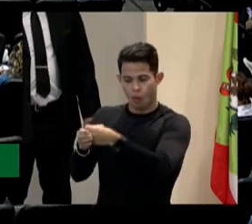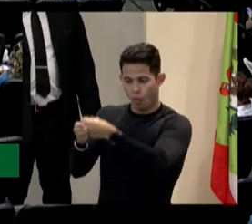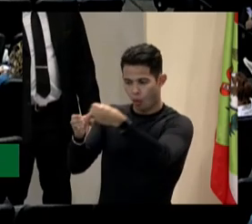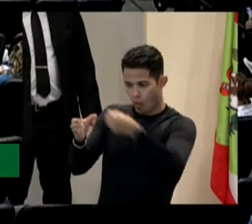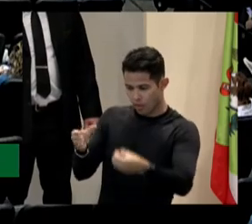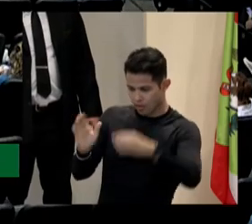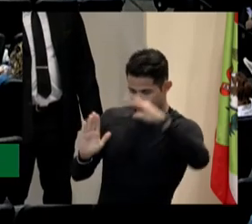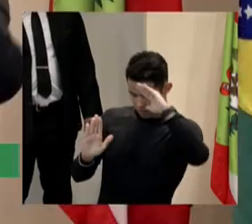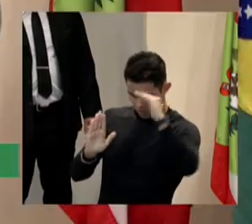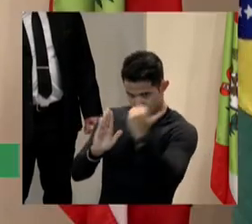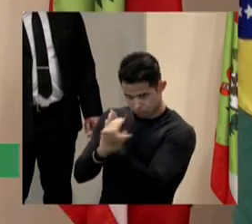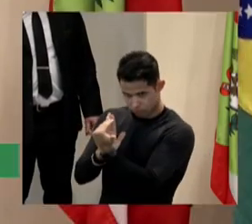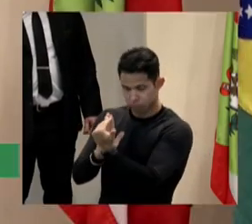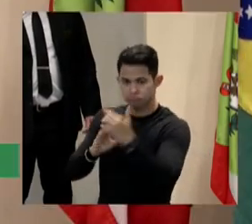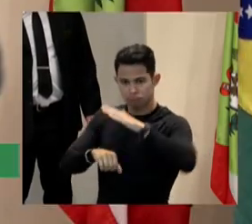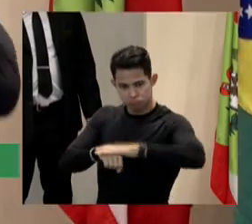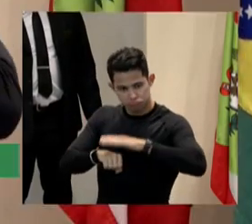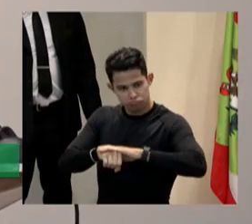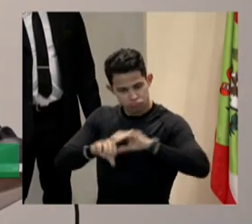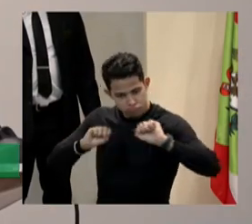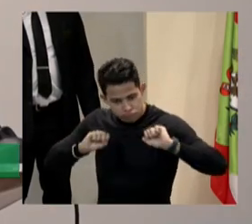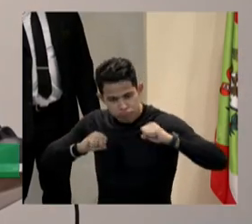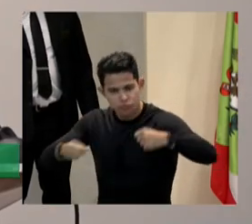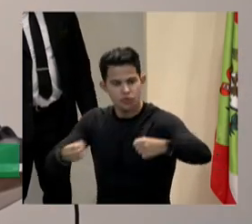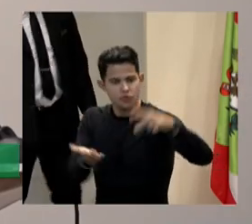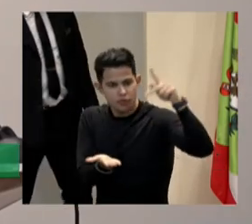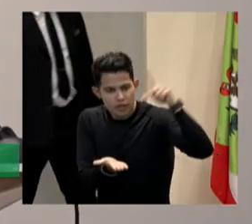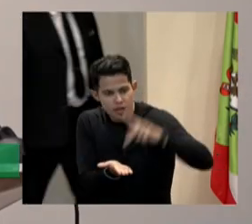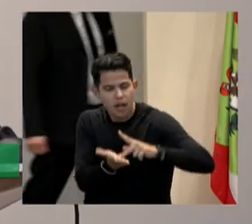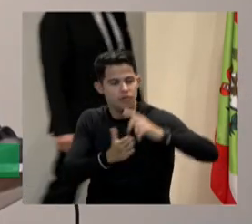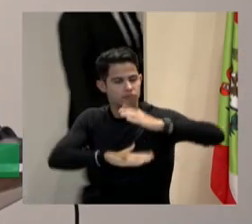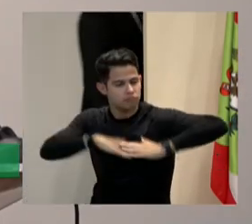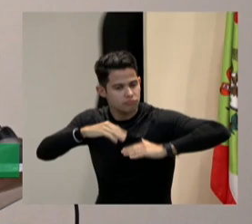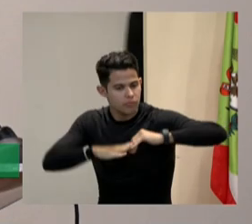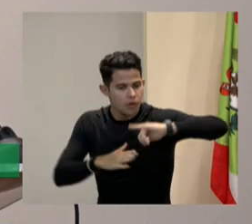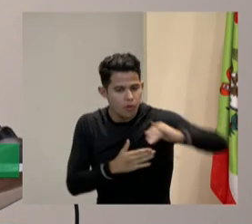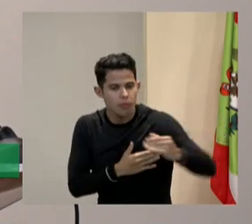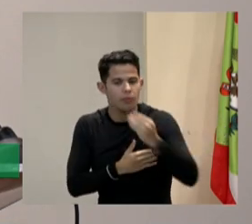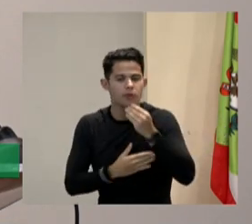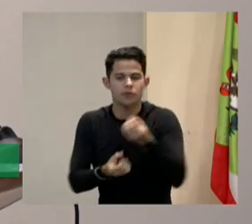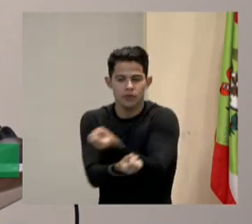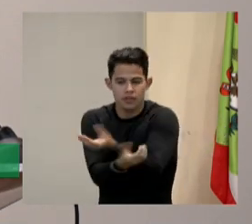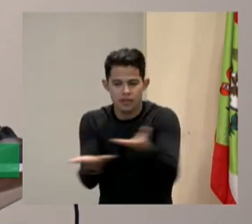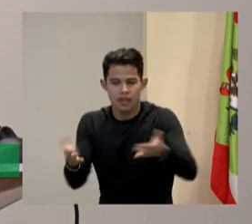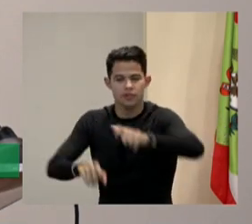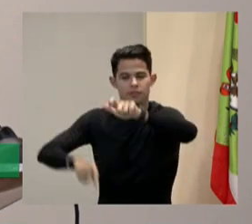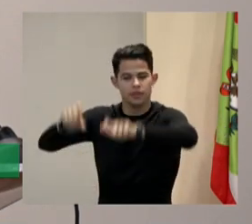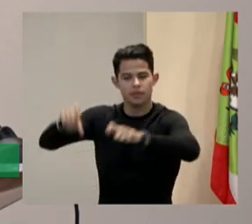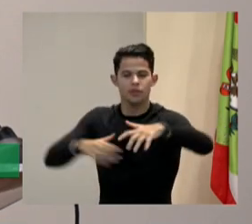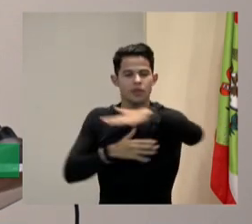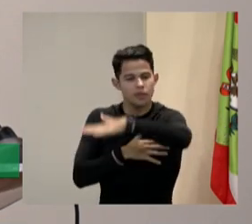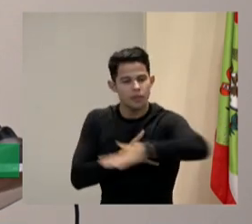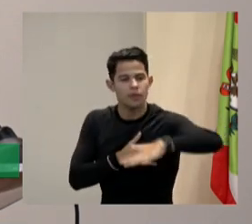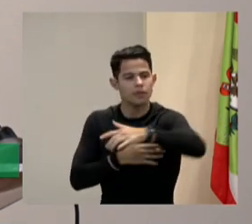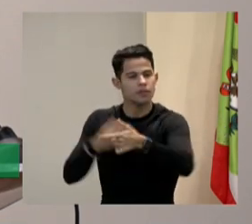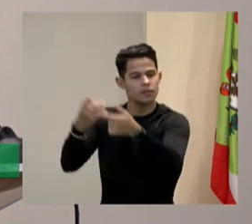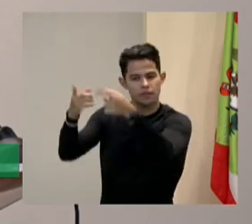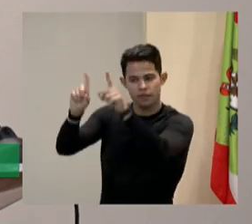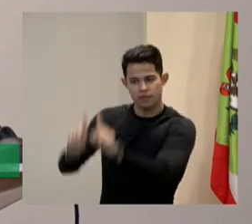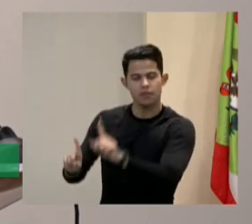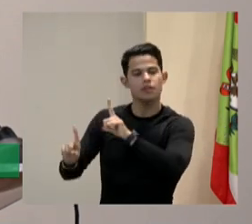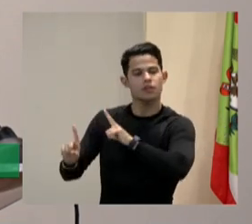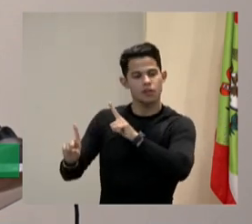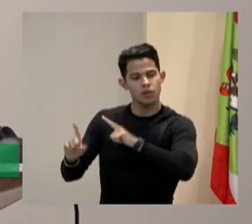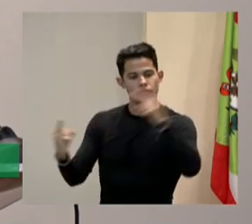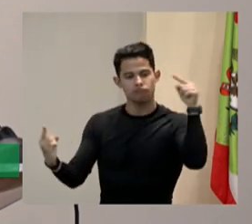pois busca verdadeiramente desenvolver oportunidades significativas para que as pessoas com deficiência alcancem